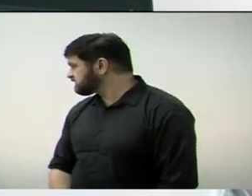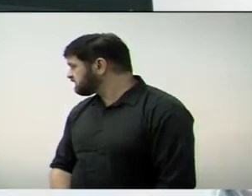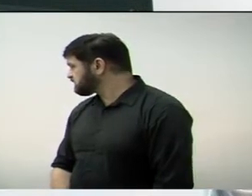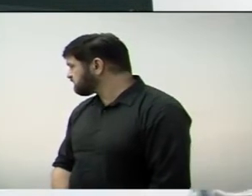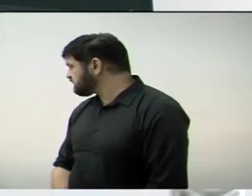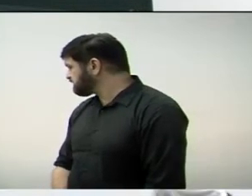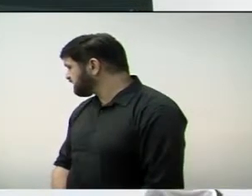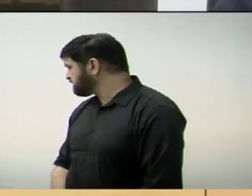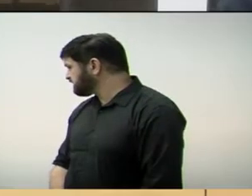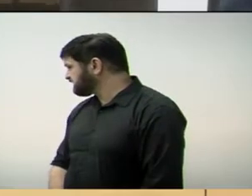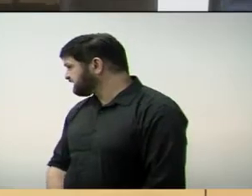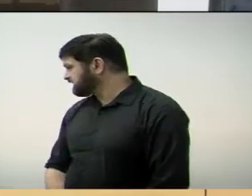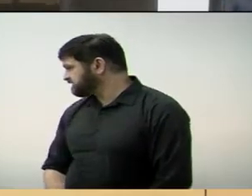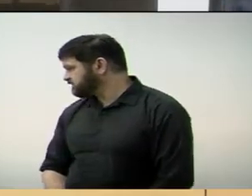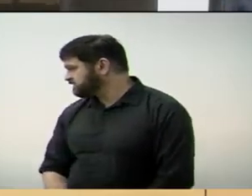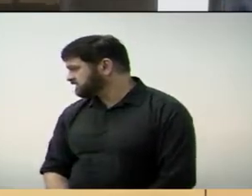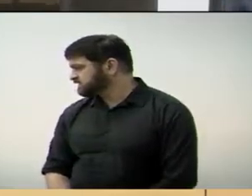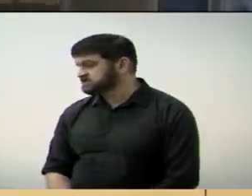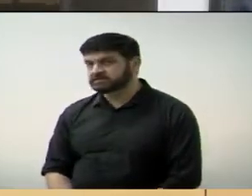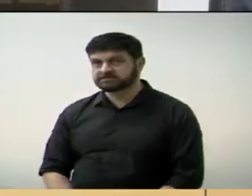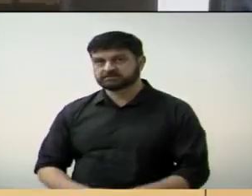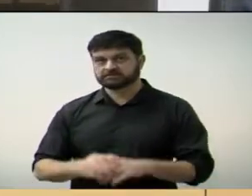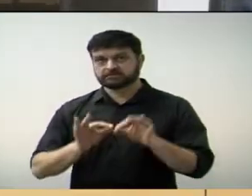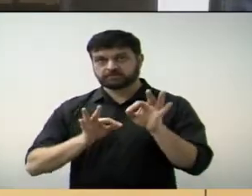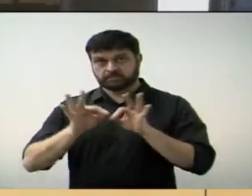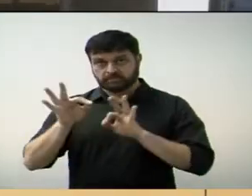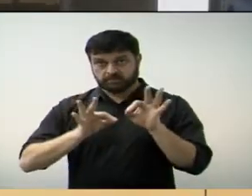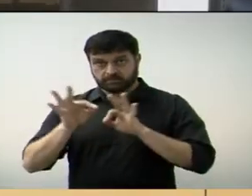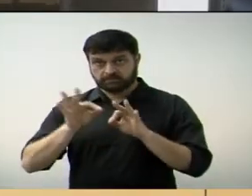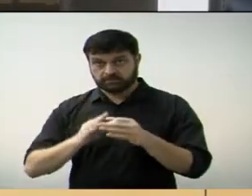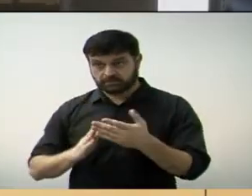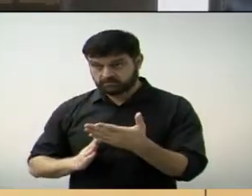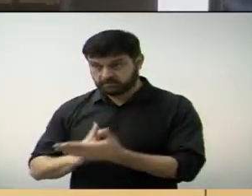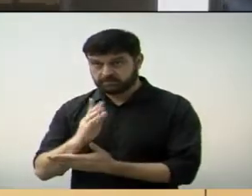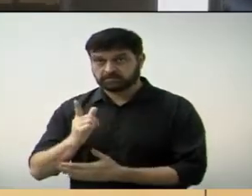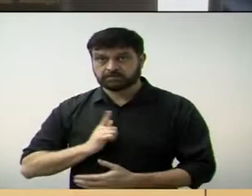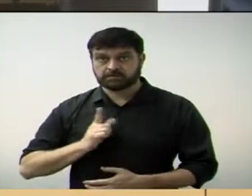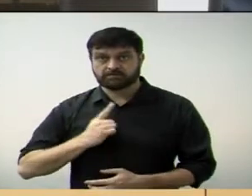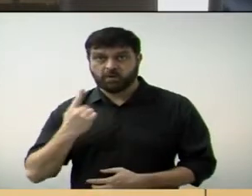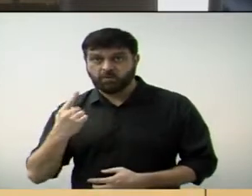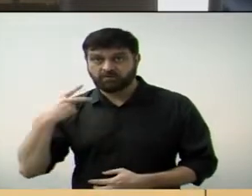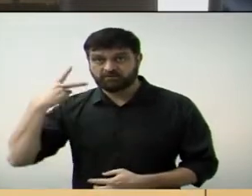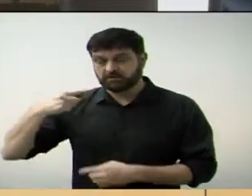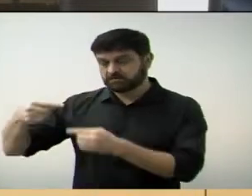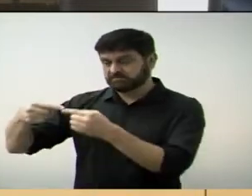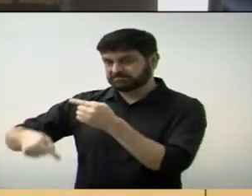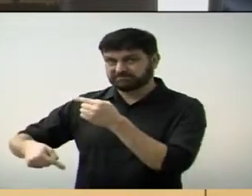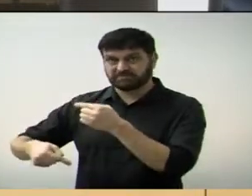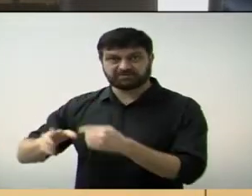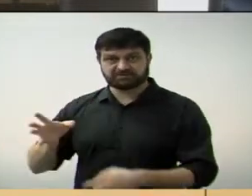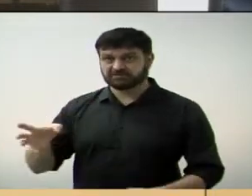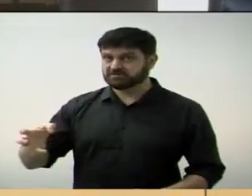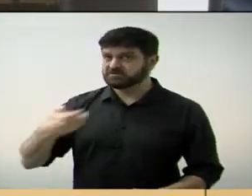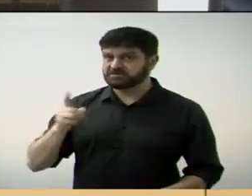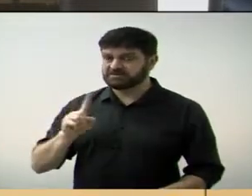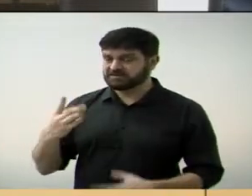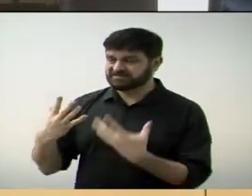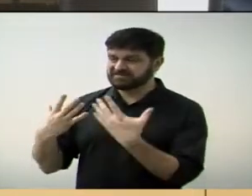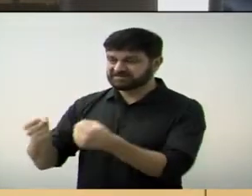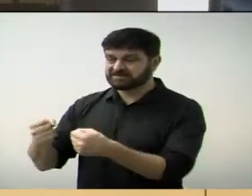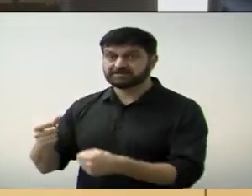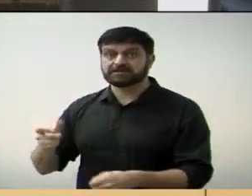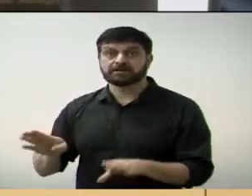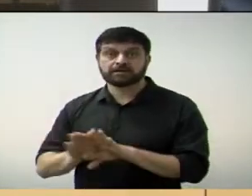O projeto foi aprovado por 12 votos favoráveis, um contrário do vereador Tiguila, com a